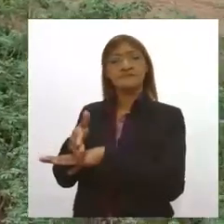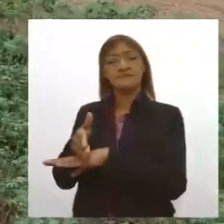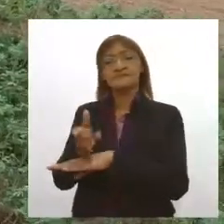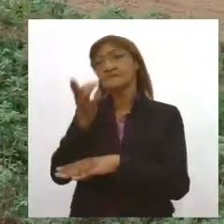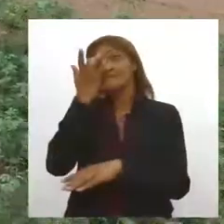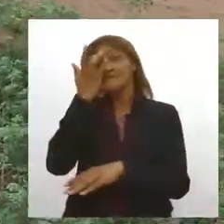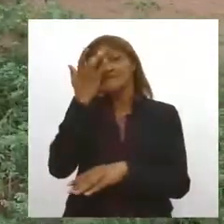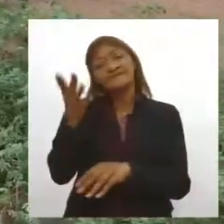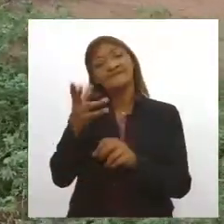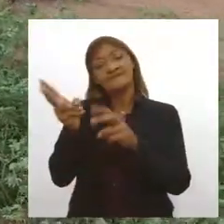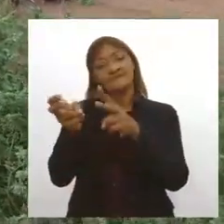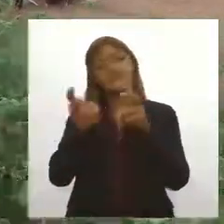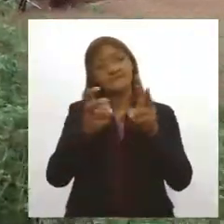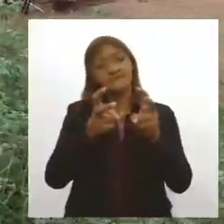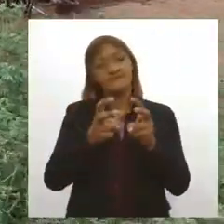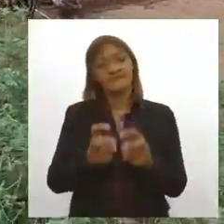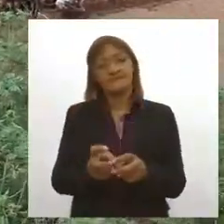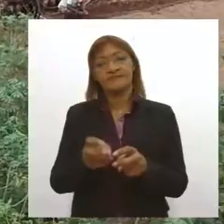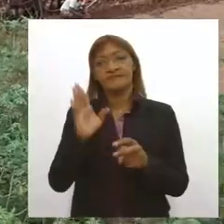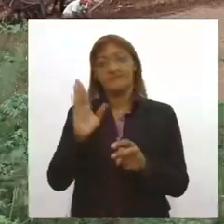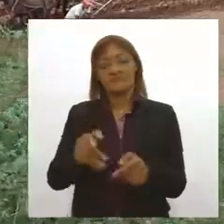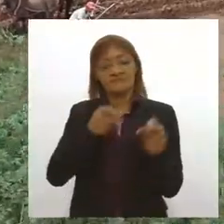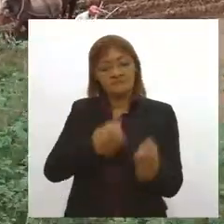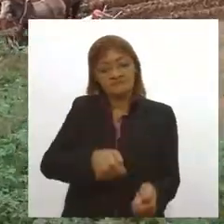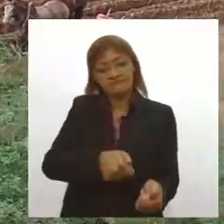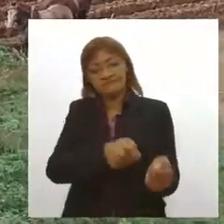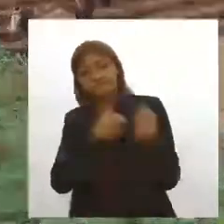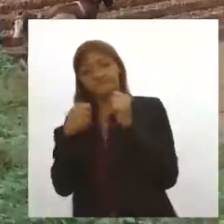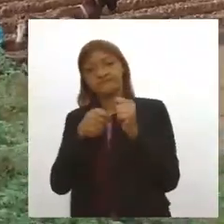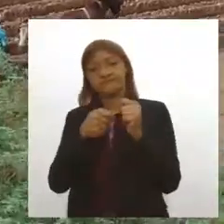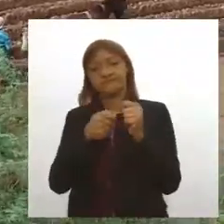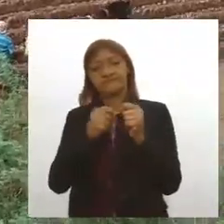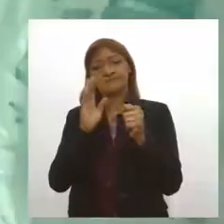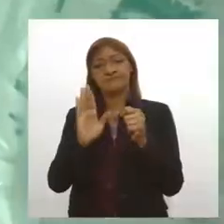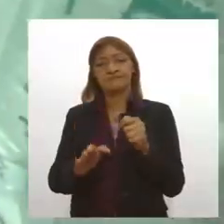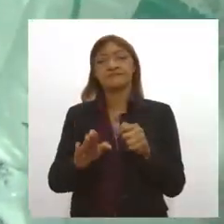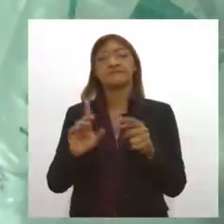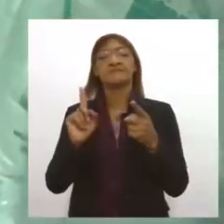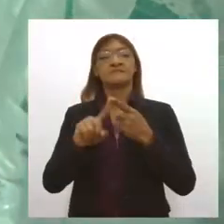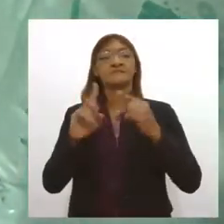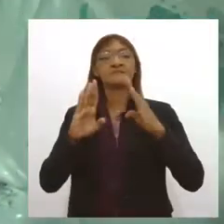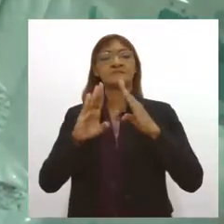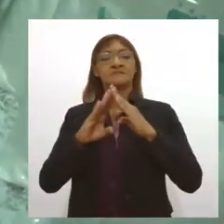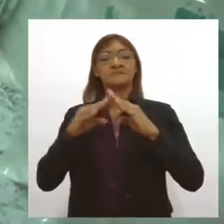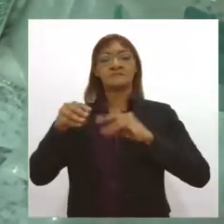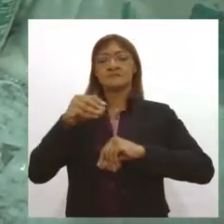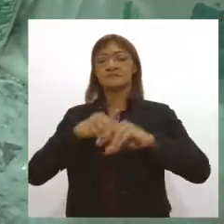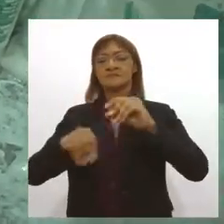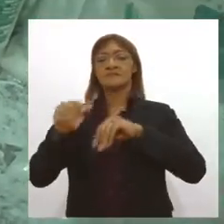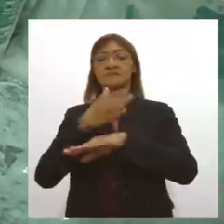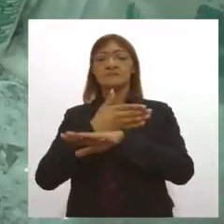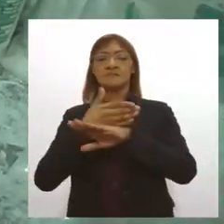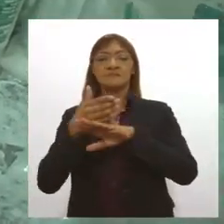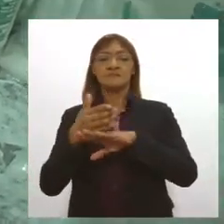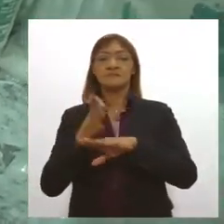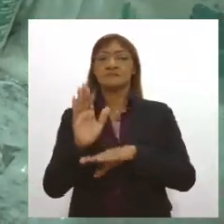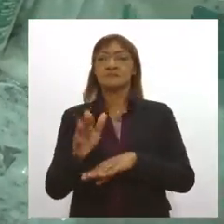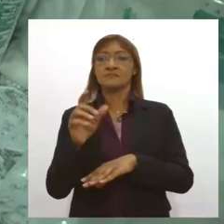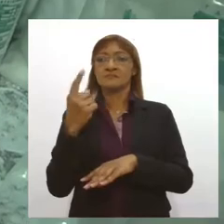perceber as muitas plantações de mandioca e casas de farinha espalhadas há 15 anos